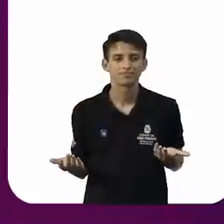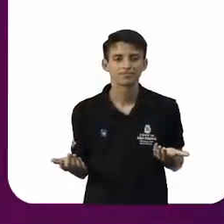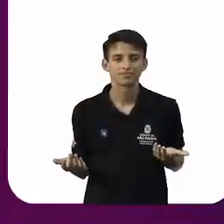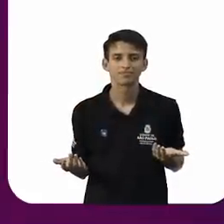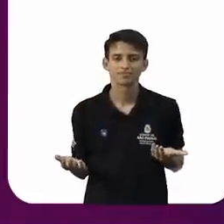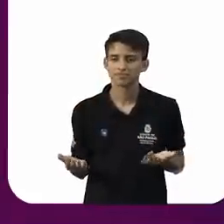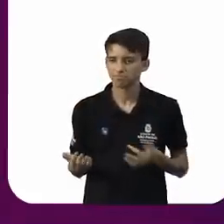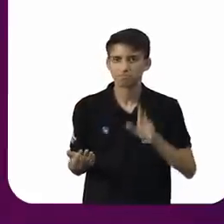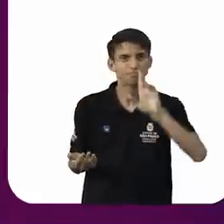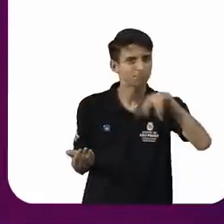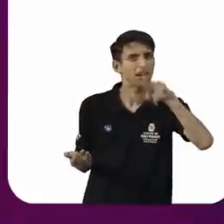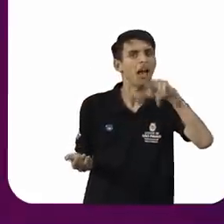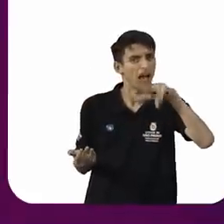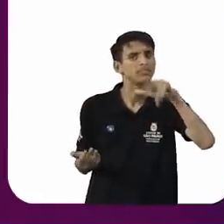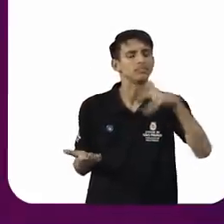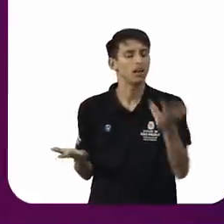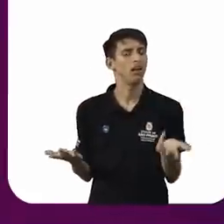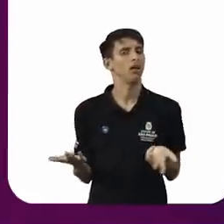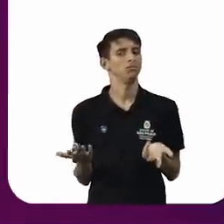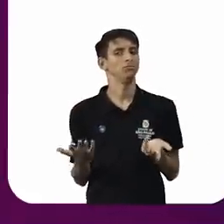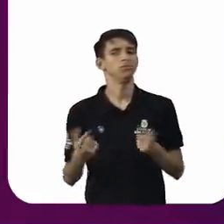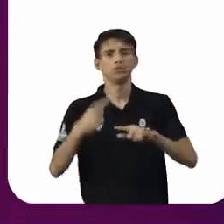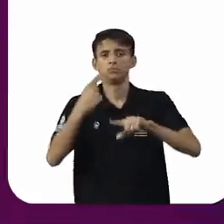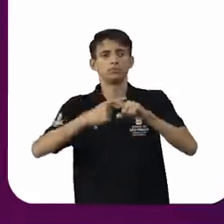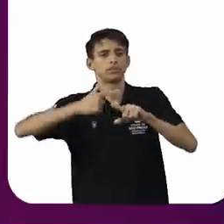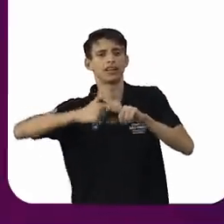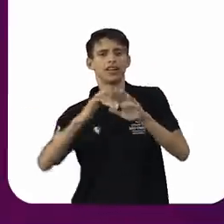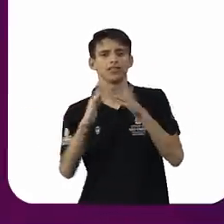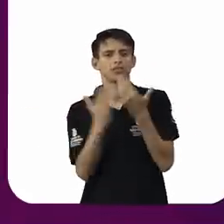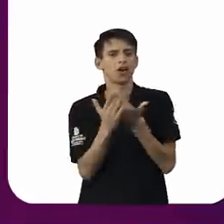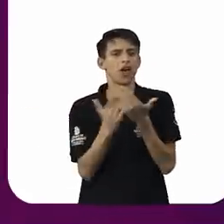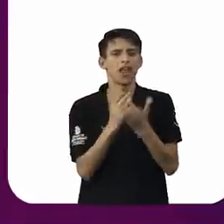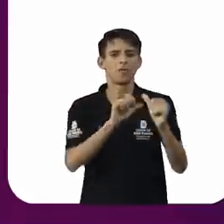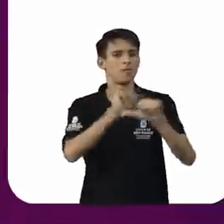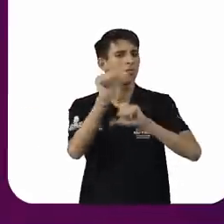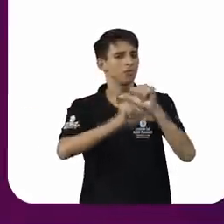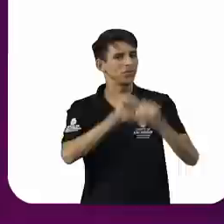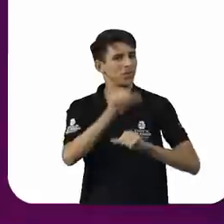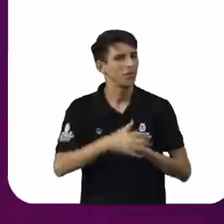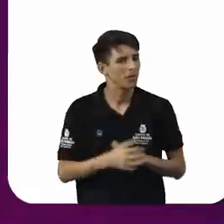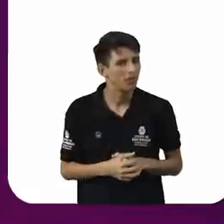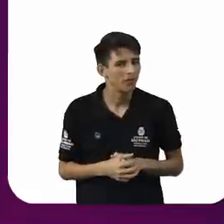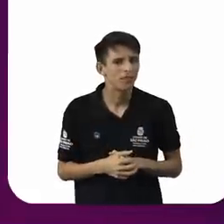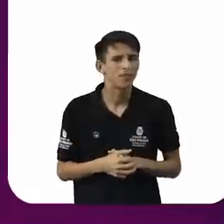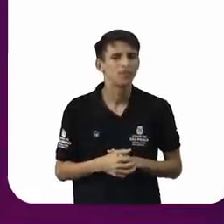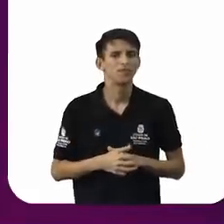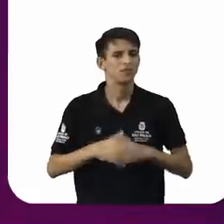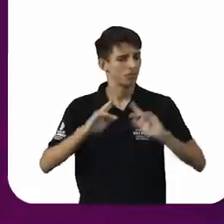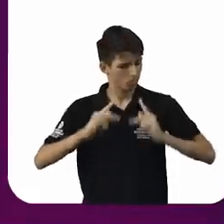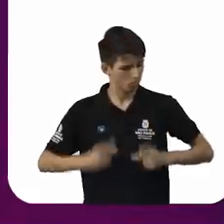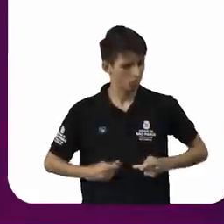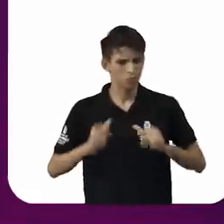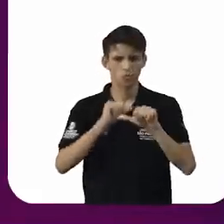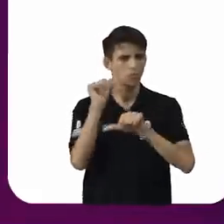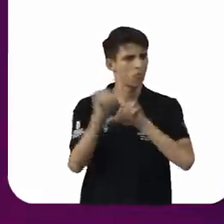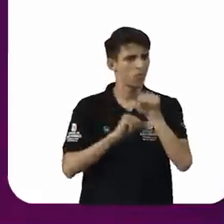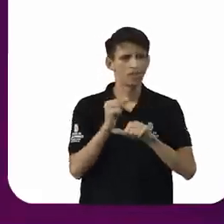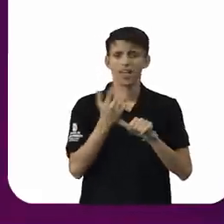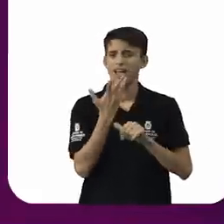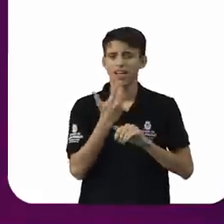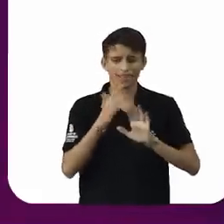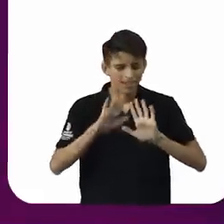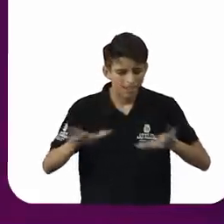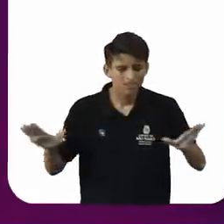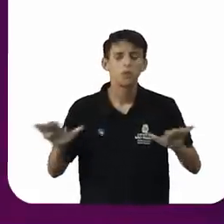eles têm razão, porque a escola não atende, nós mudamos, todo dia a gente muda, a juventude mudou, a criança